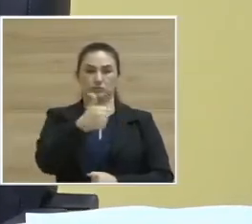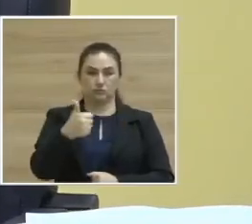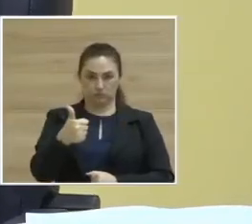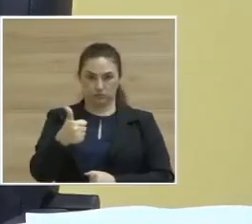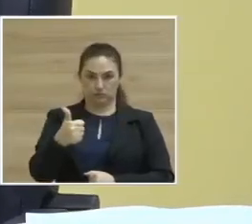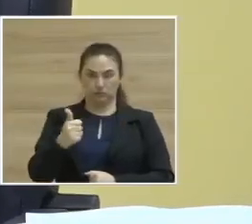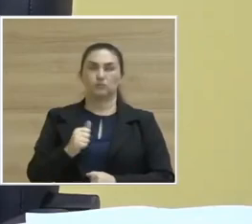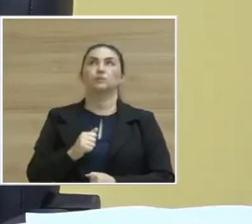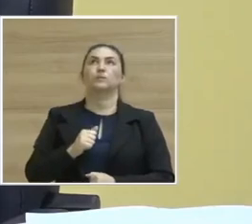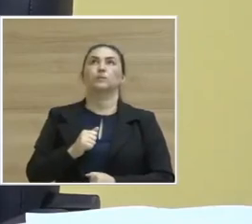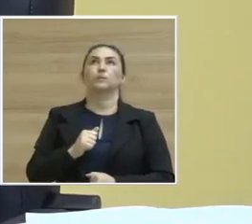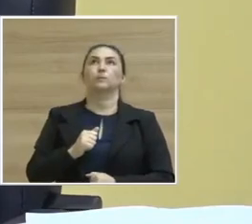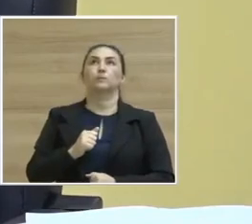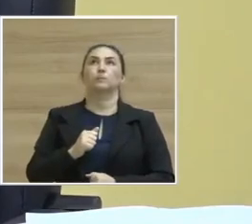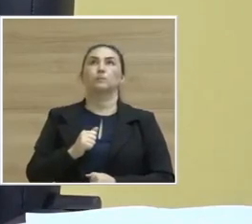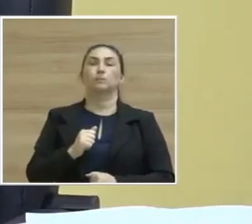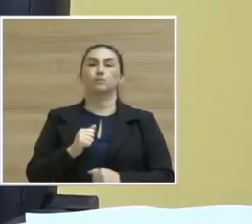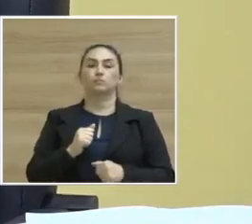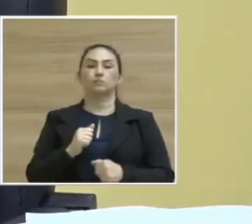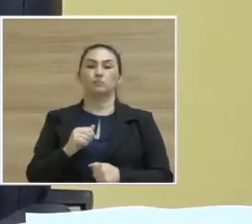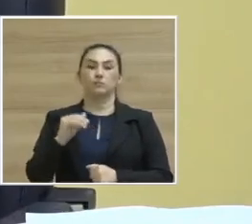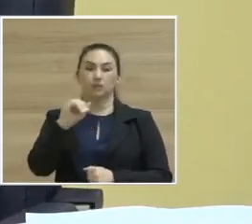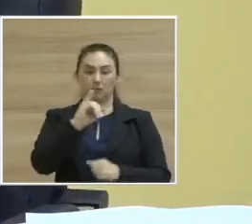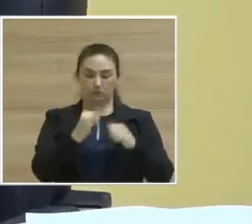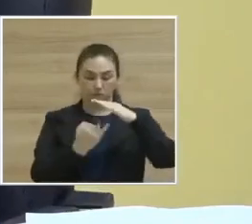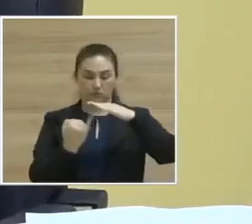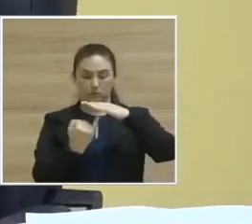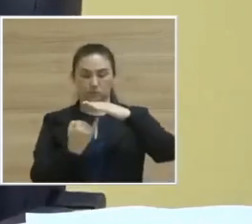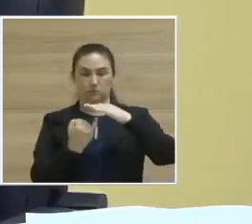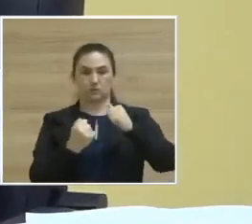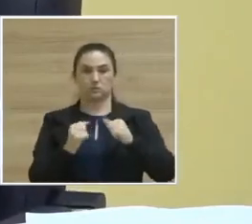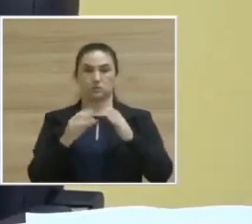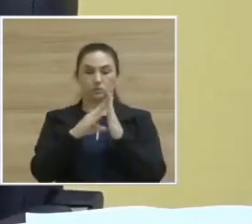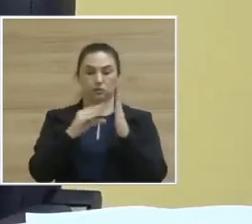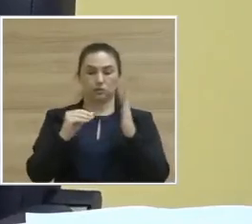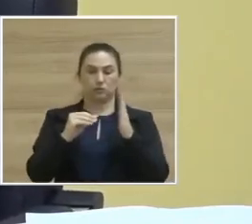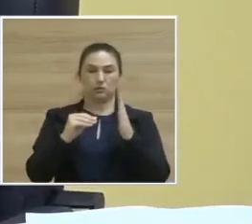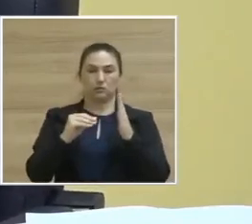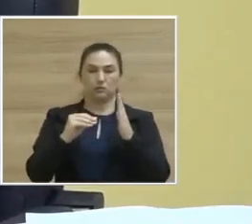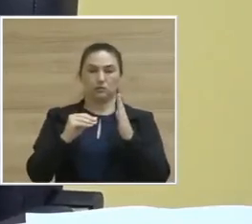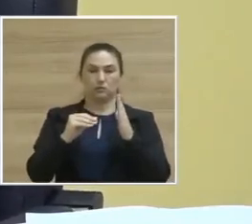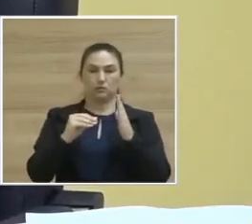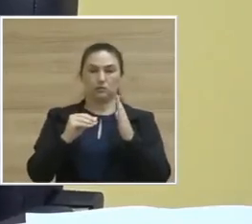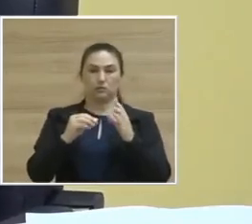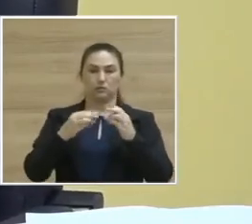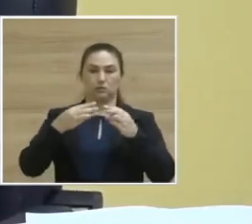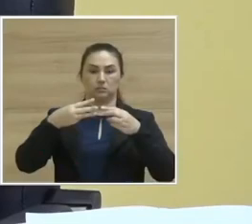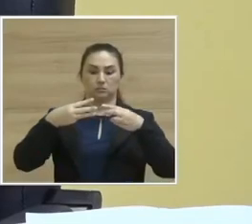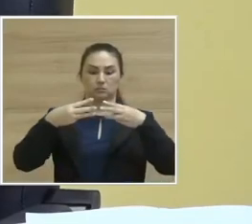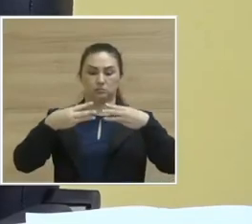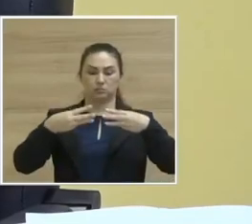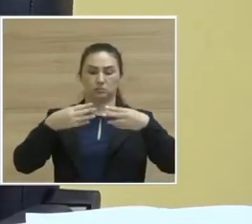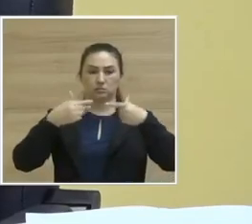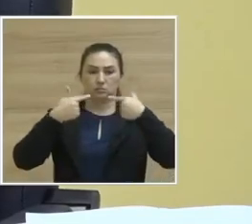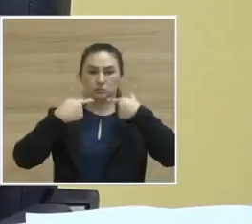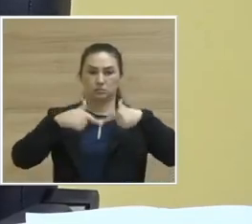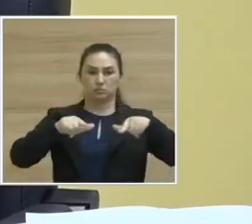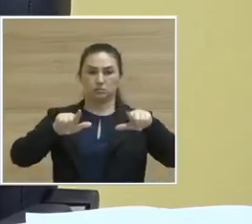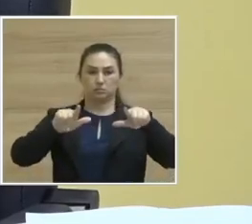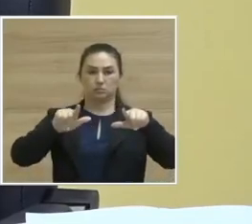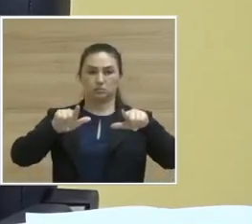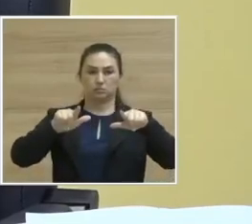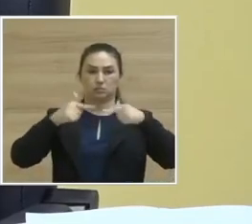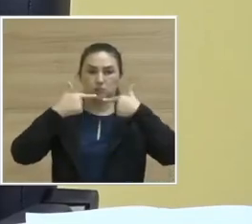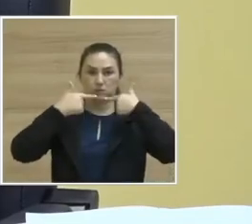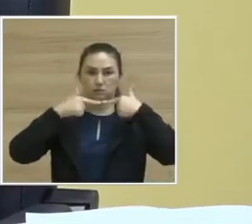Ele integra o projeto de internacionalização de Pato Branco, White Duck Connection, e também o IRD, Instituto Regional de Desenvolvimento